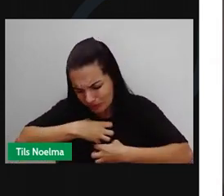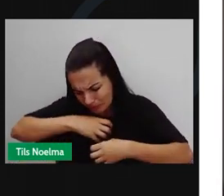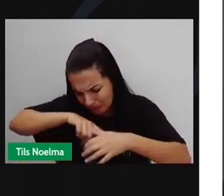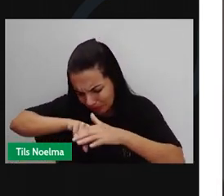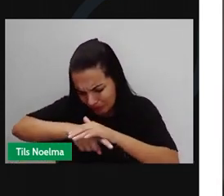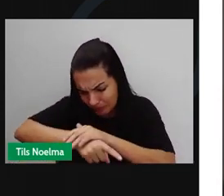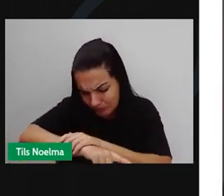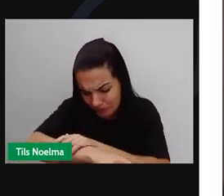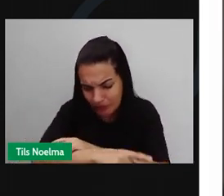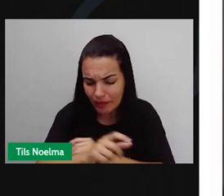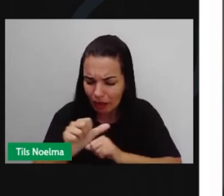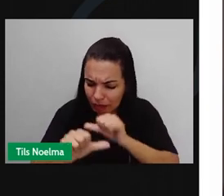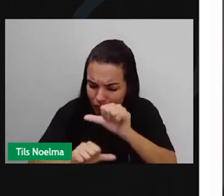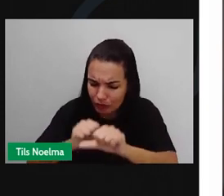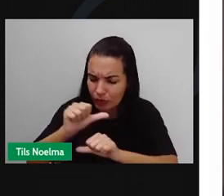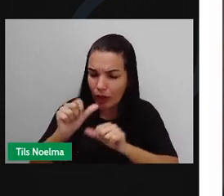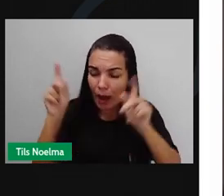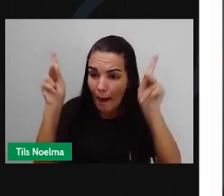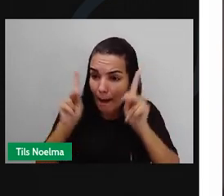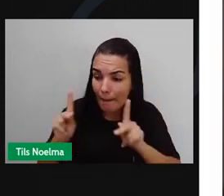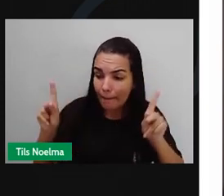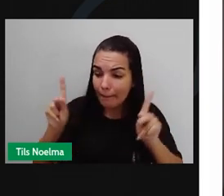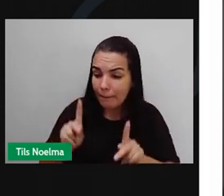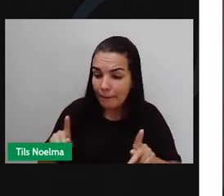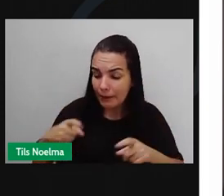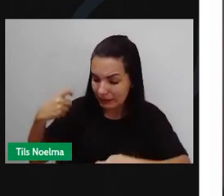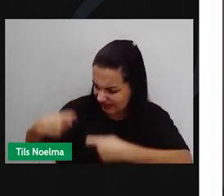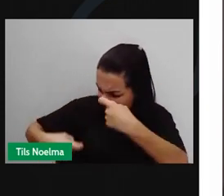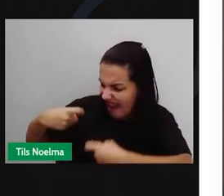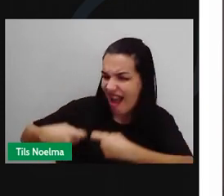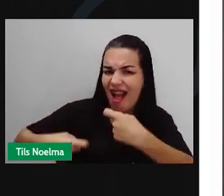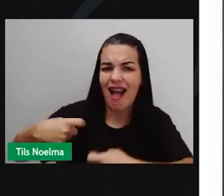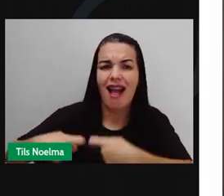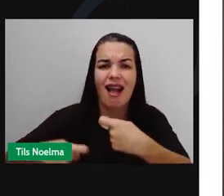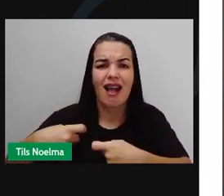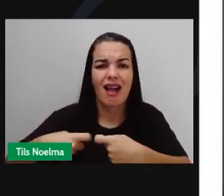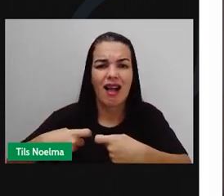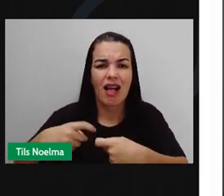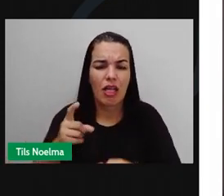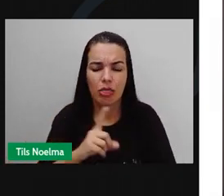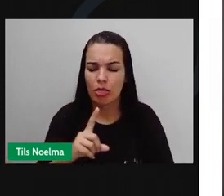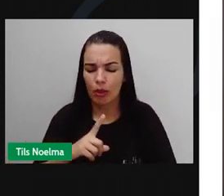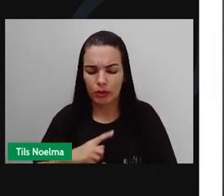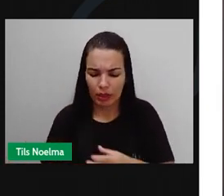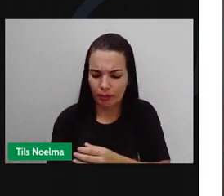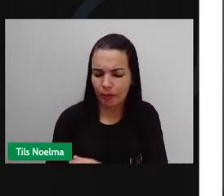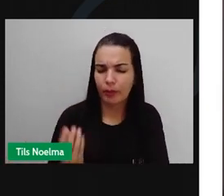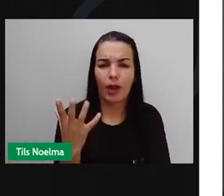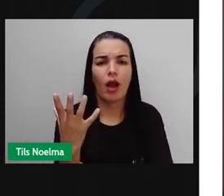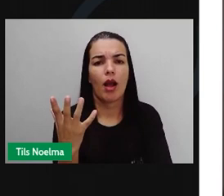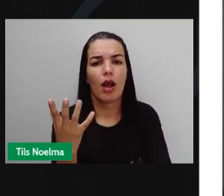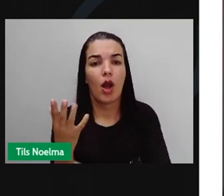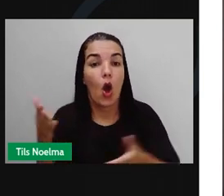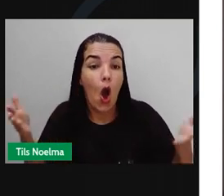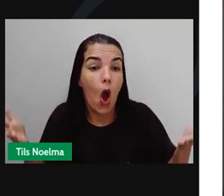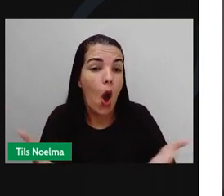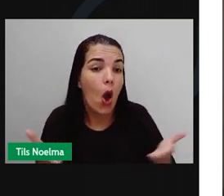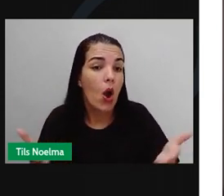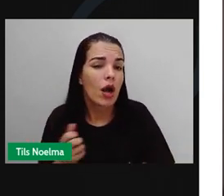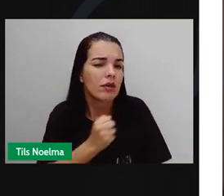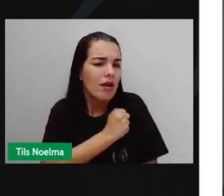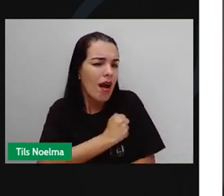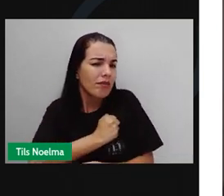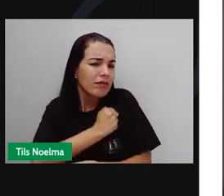trocando a paz pela guerra, senti que amor pela terra não brota em solo infecido. Hoje a saudade